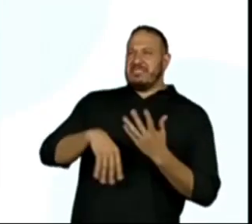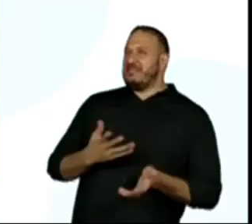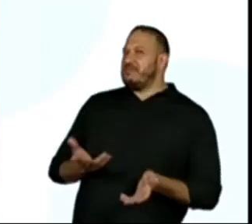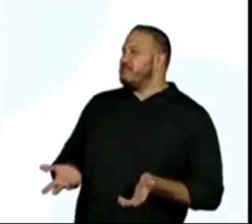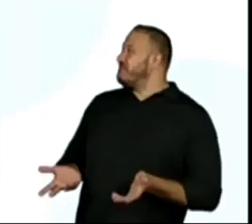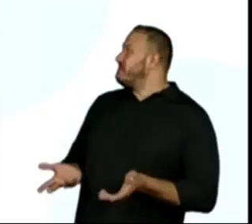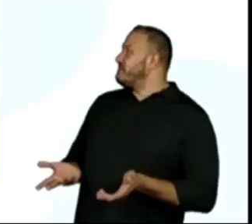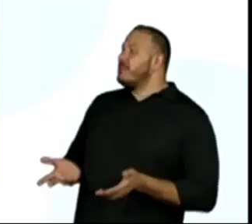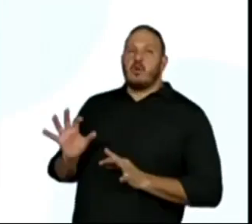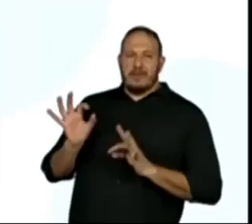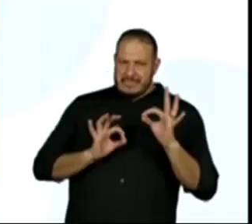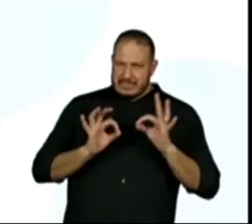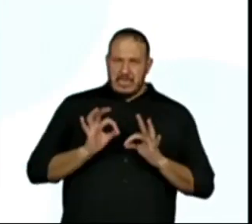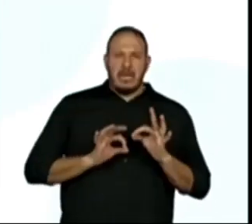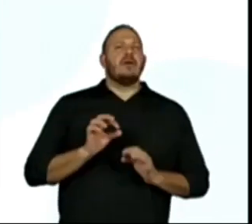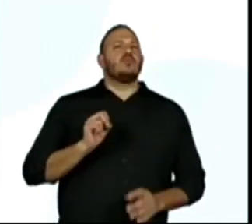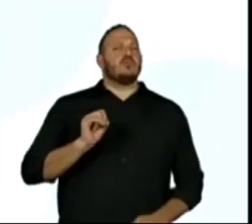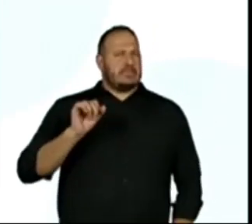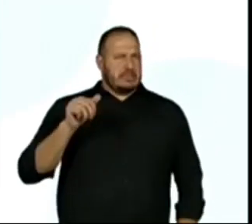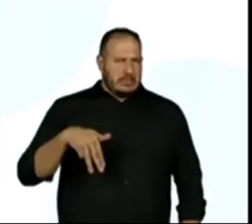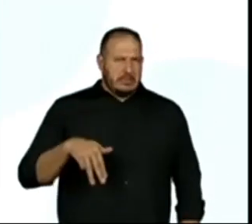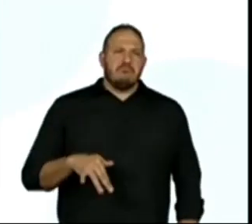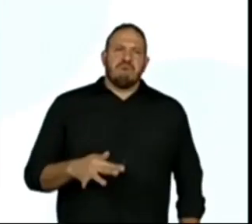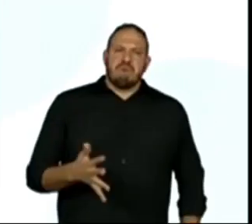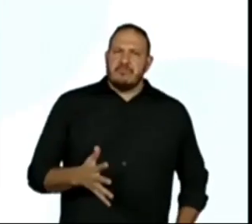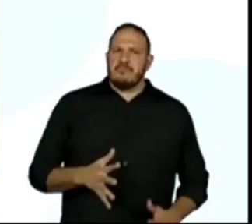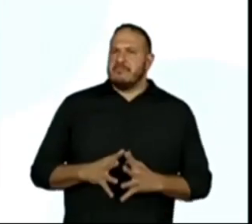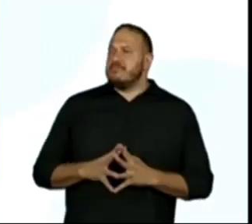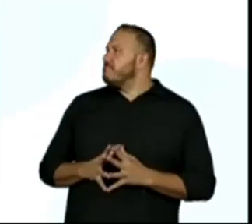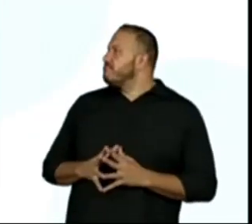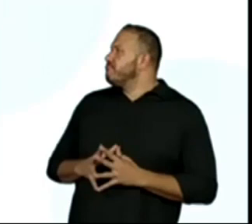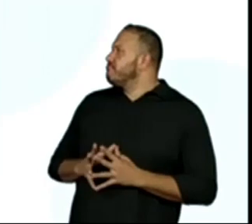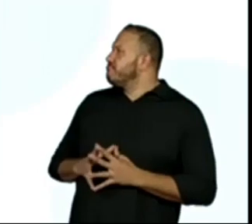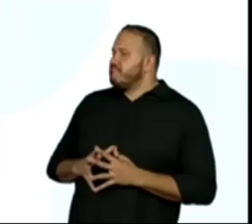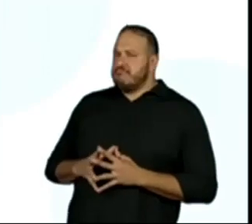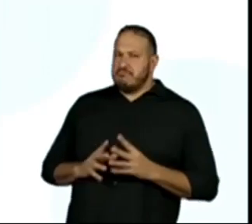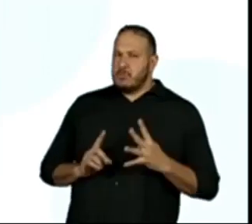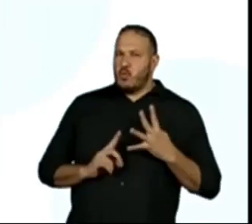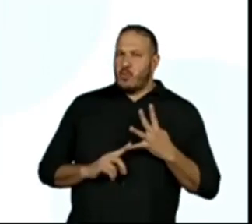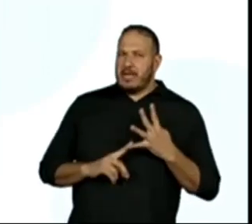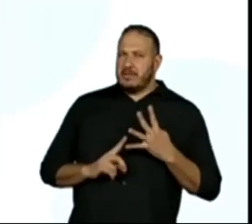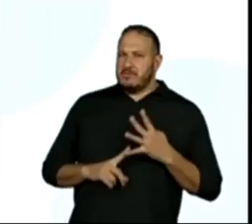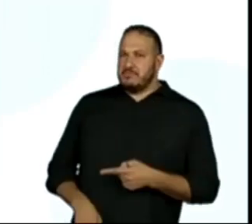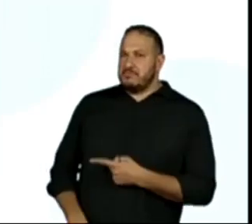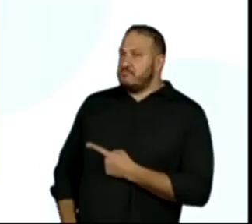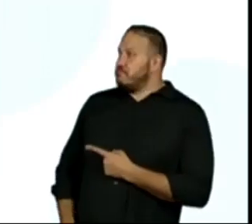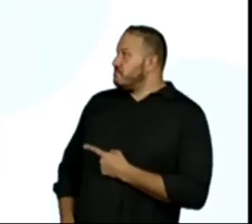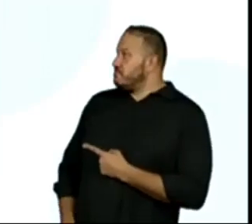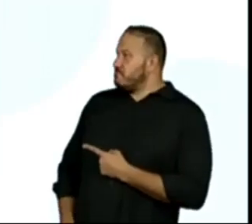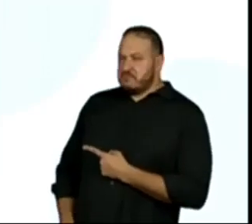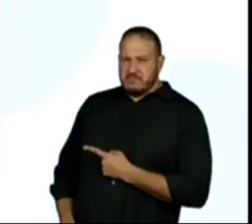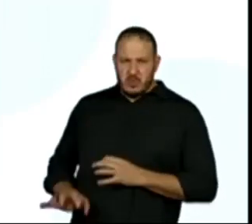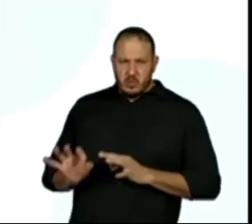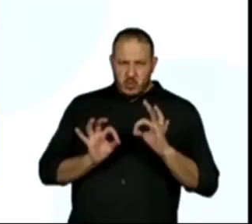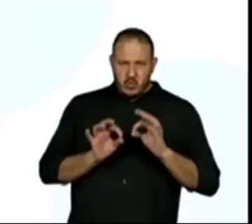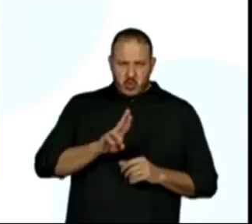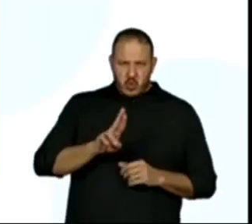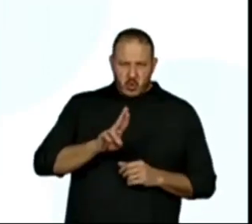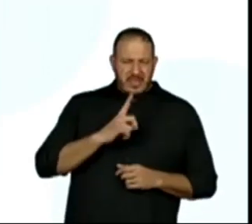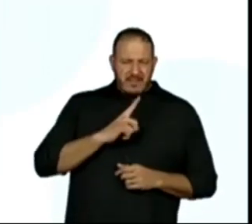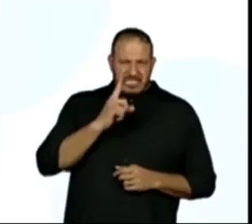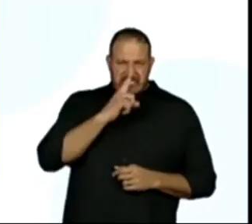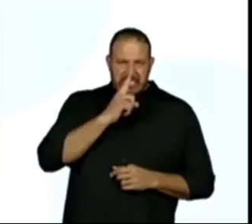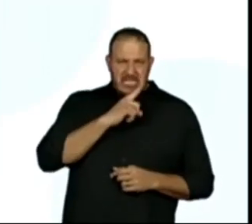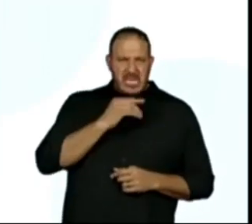Organizado ou sim? Maravilha. Usou a pontuação adequada? Nós tivemos problema com a